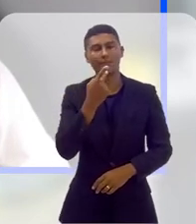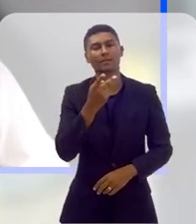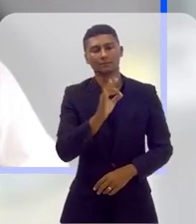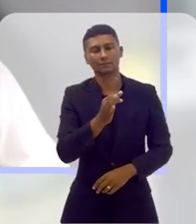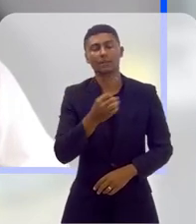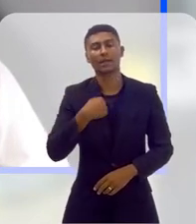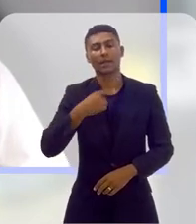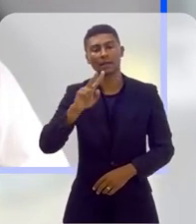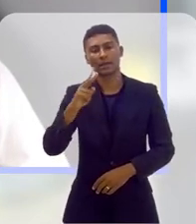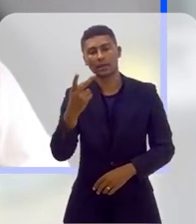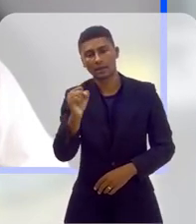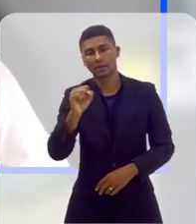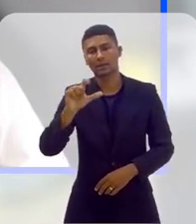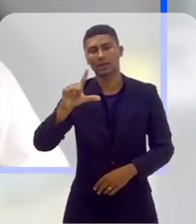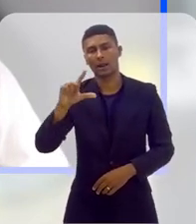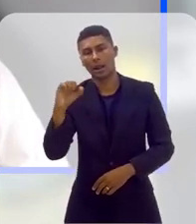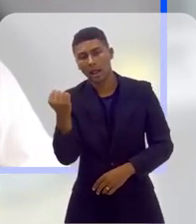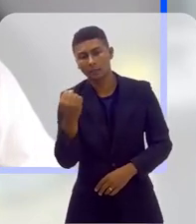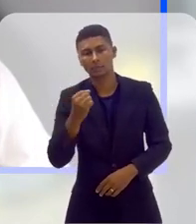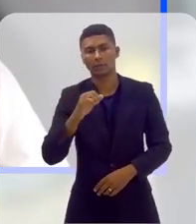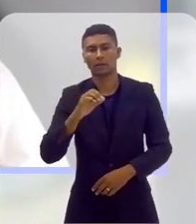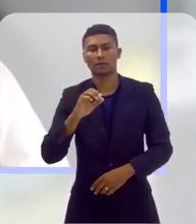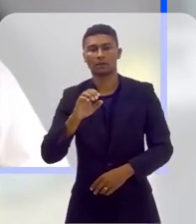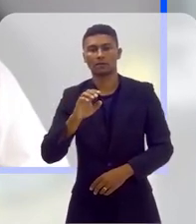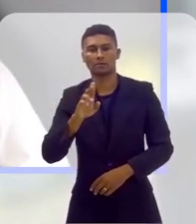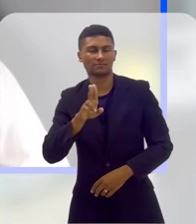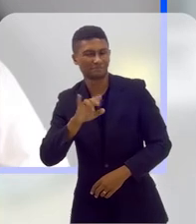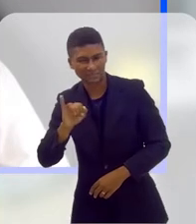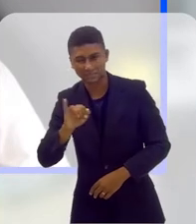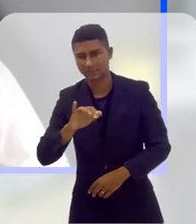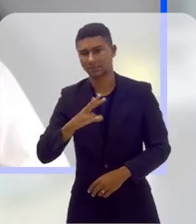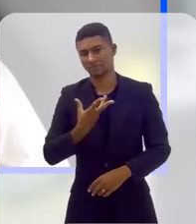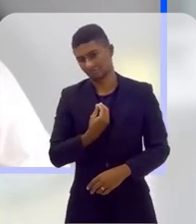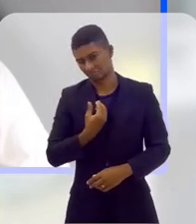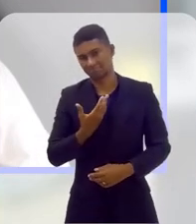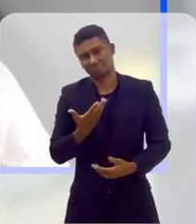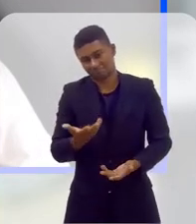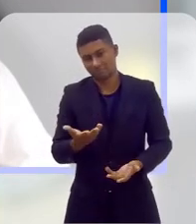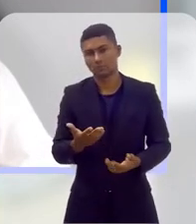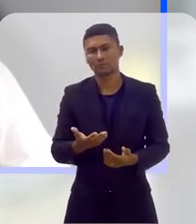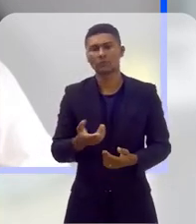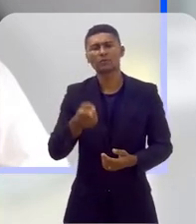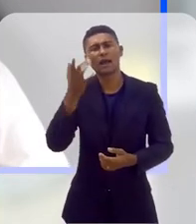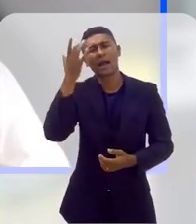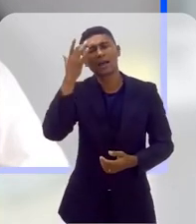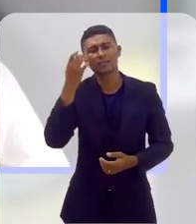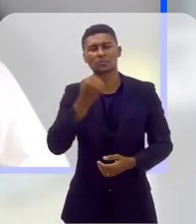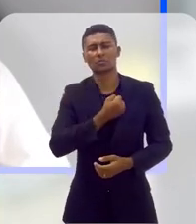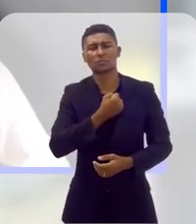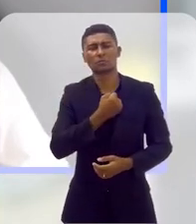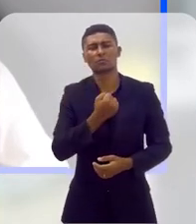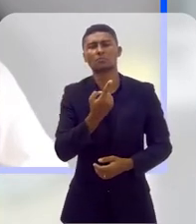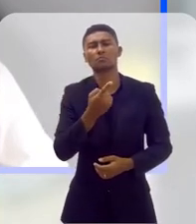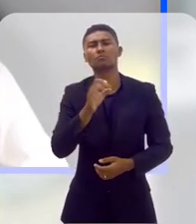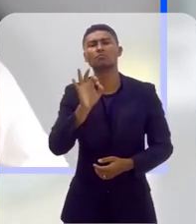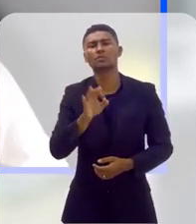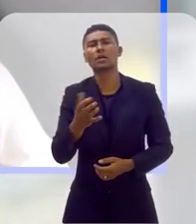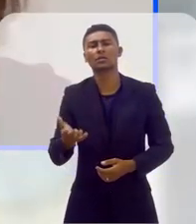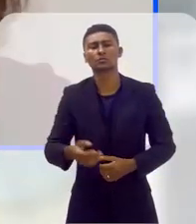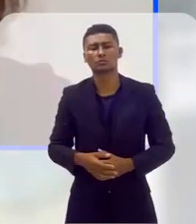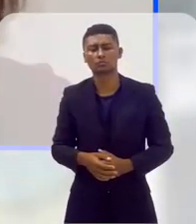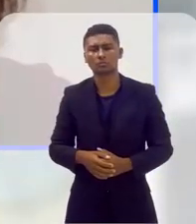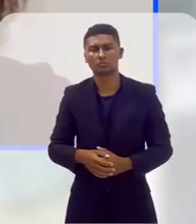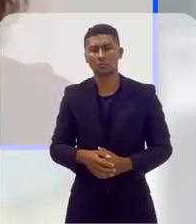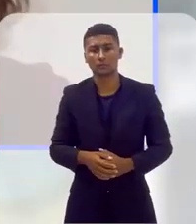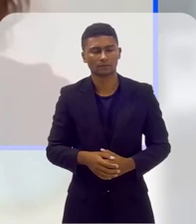Você acredita que esse número é real, que ele está subnotificado? Qual a sua percepção sobre esse número? Rapaz, esse número